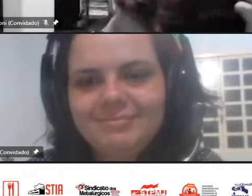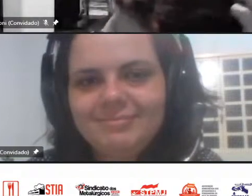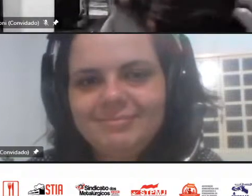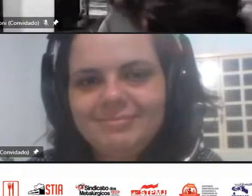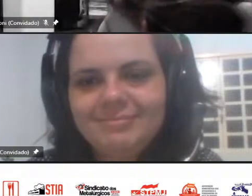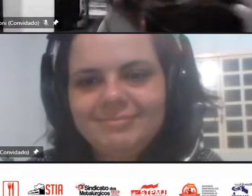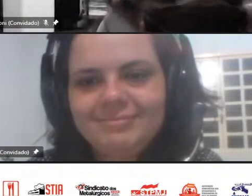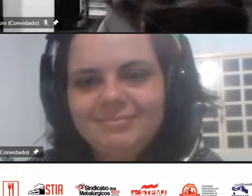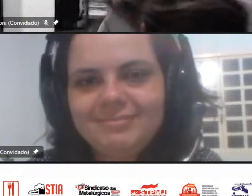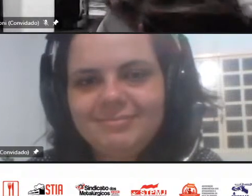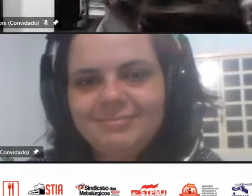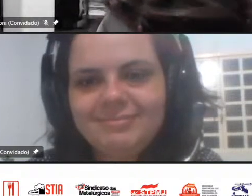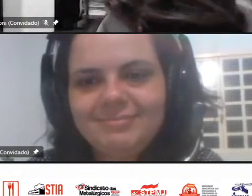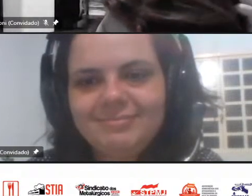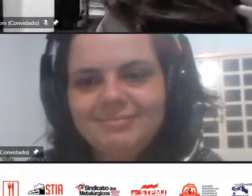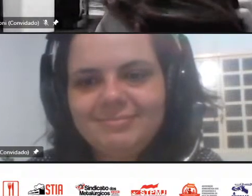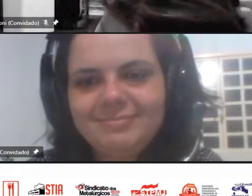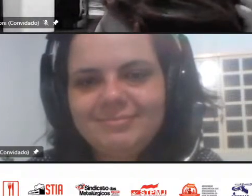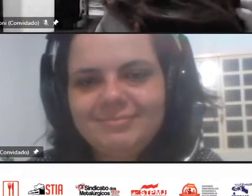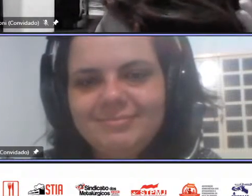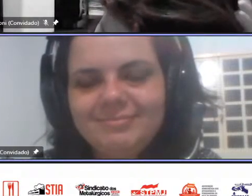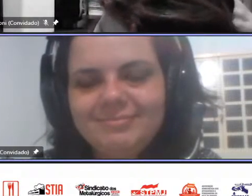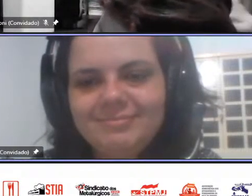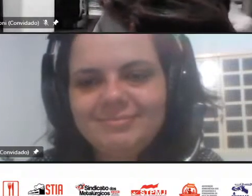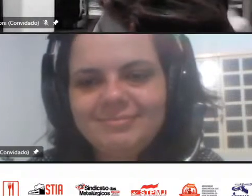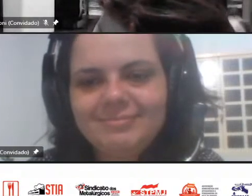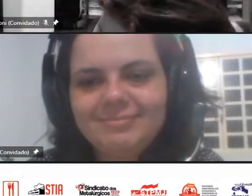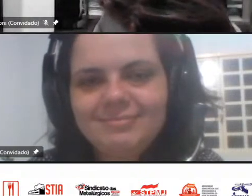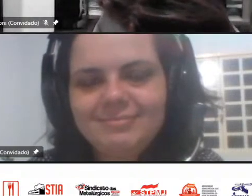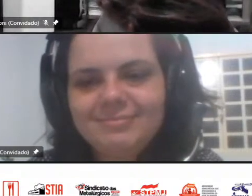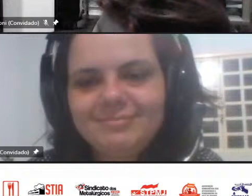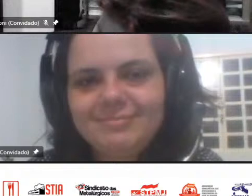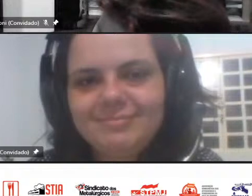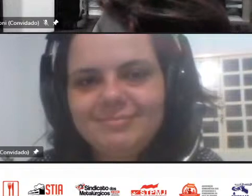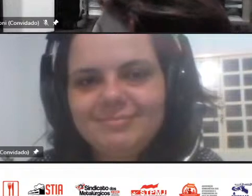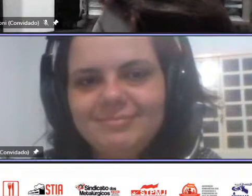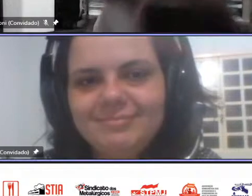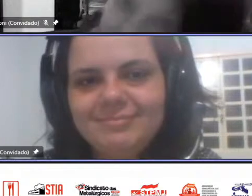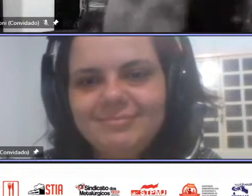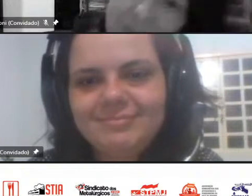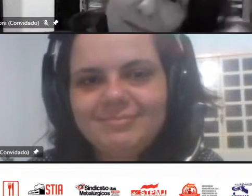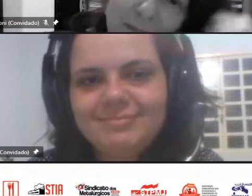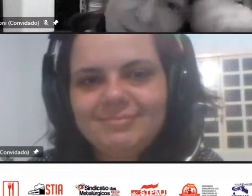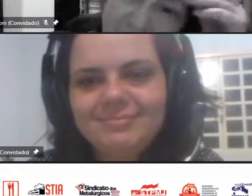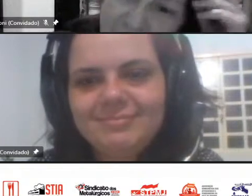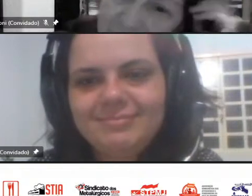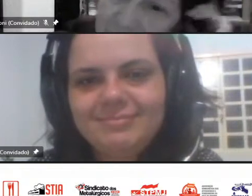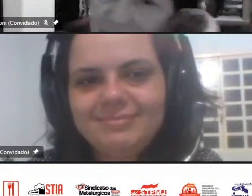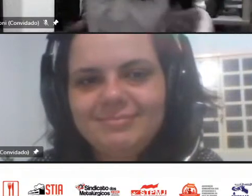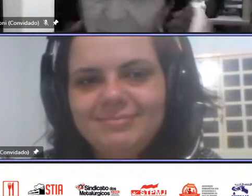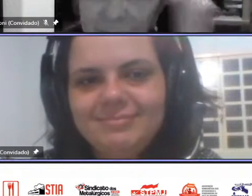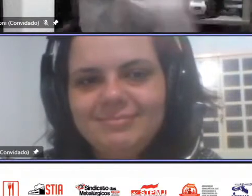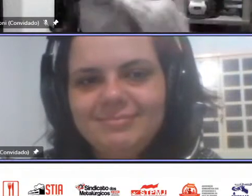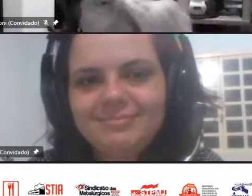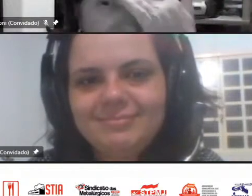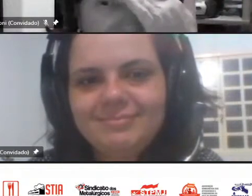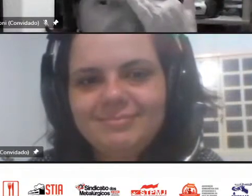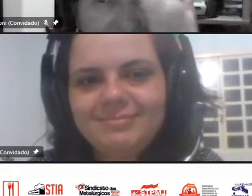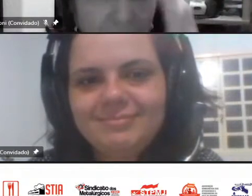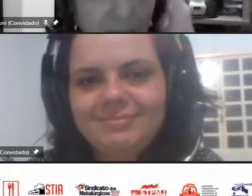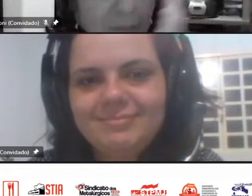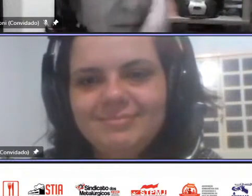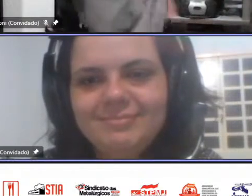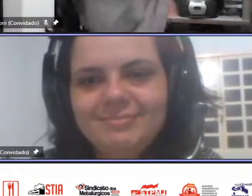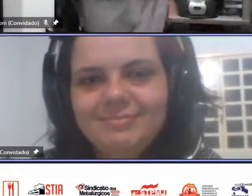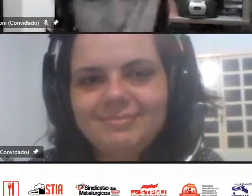estive há cerca de quatro meses atrás que eu tive que pegar um ônibus aqui do Vale do Paraíba né chegando em Cruzeiro eu fui